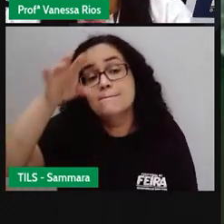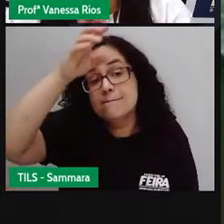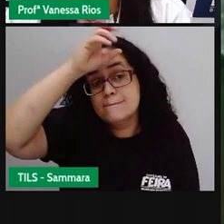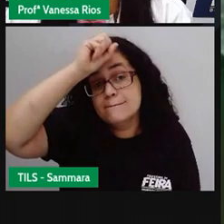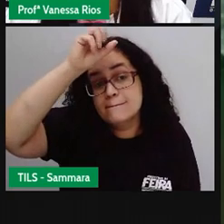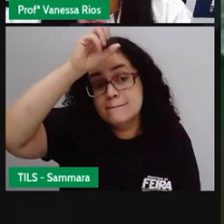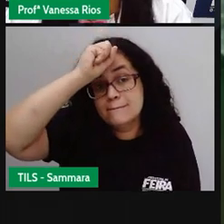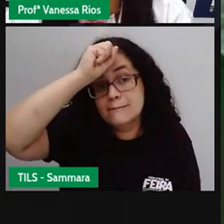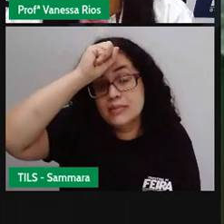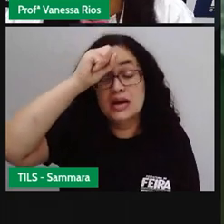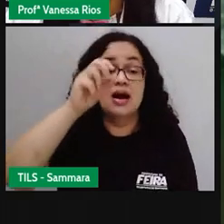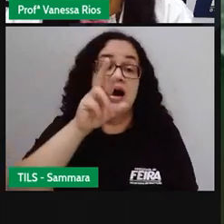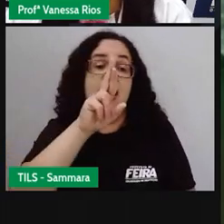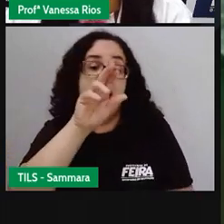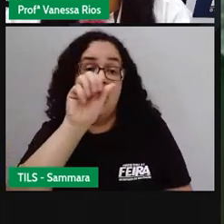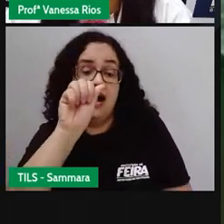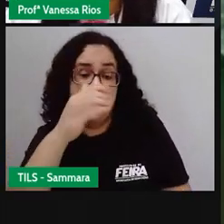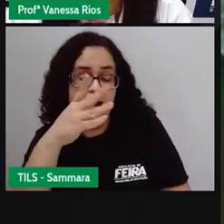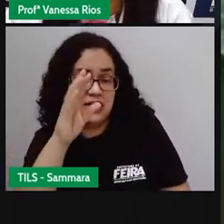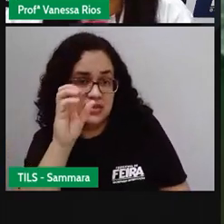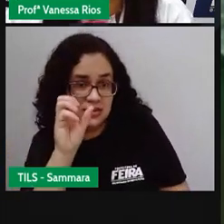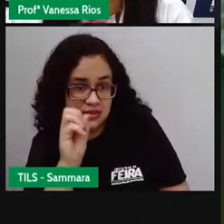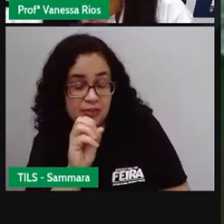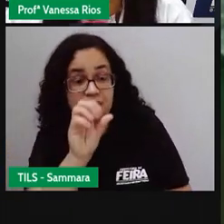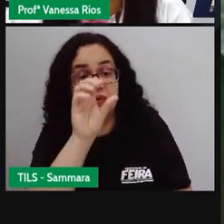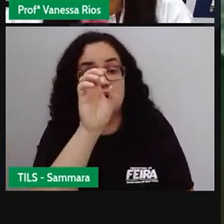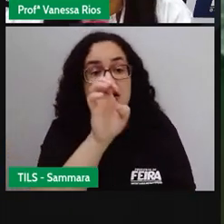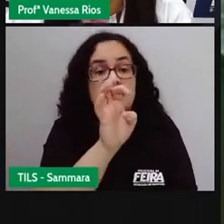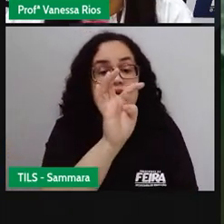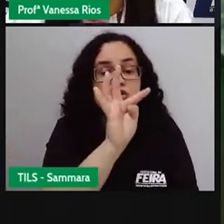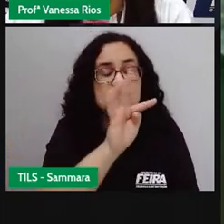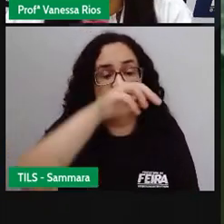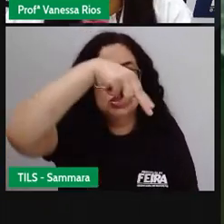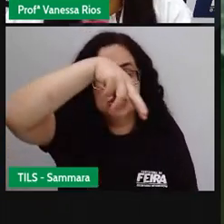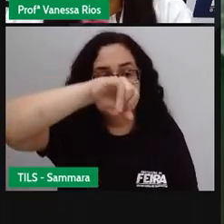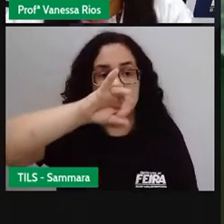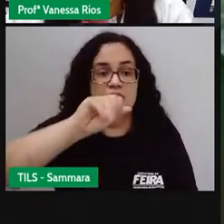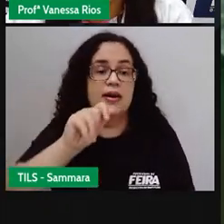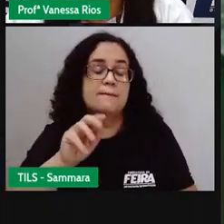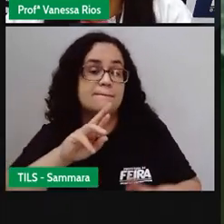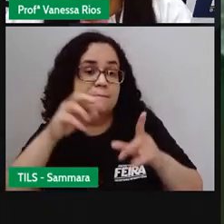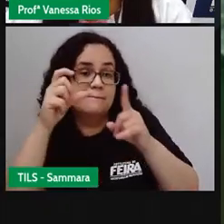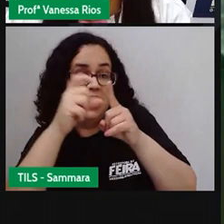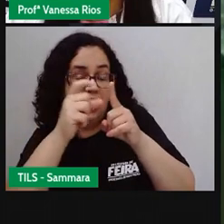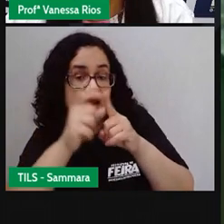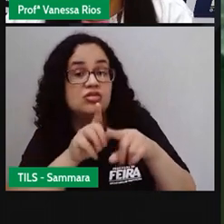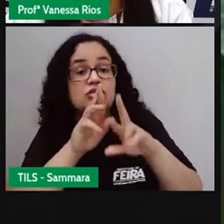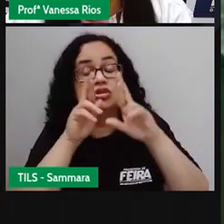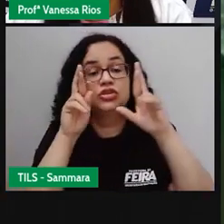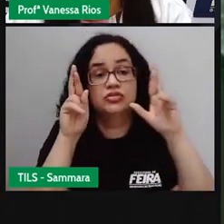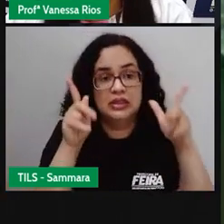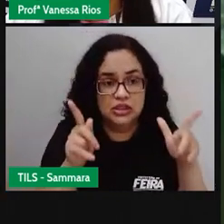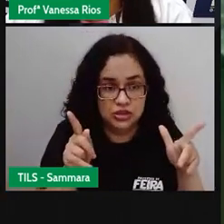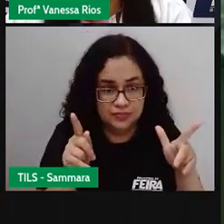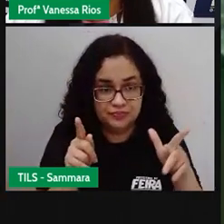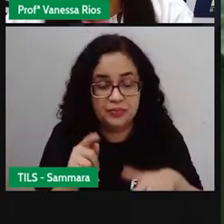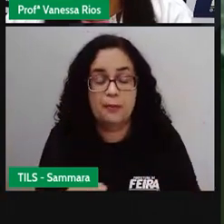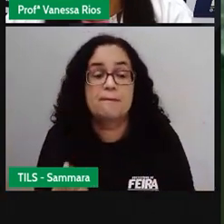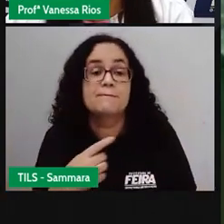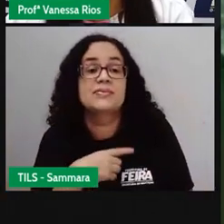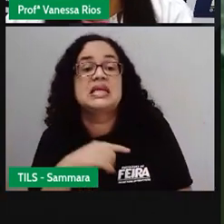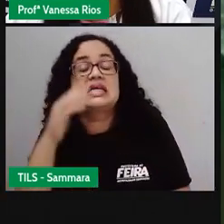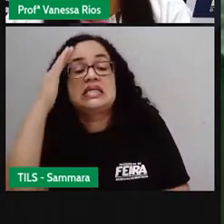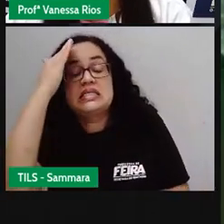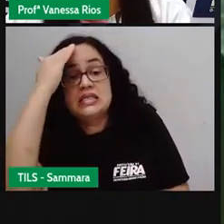que raça, que etnia são palavras com definições diferentes. E é interessante a gente saber,